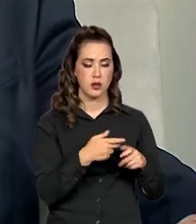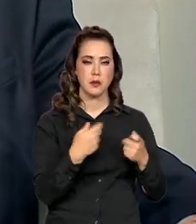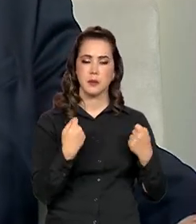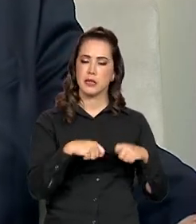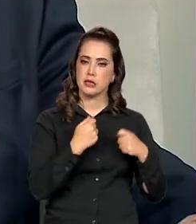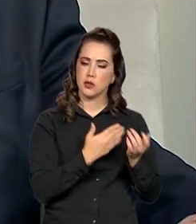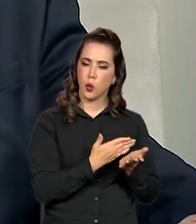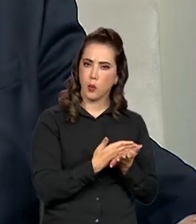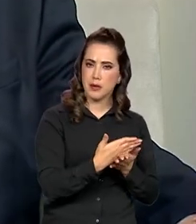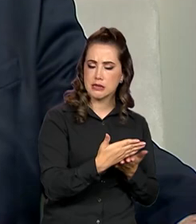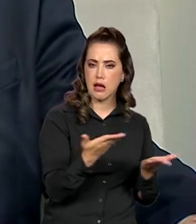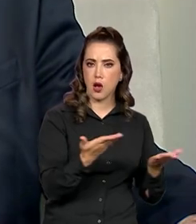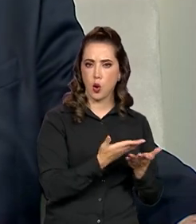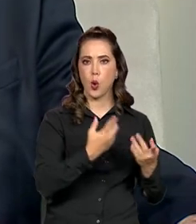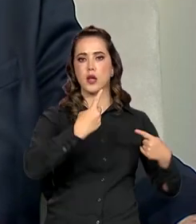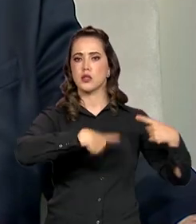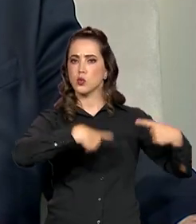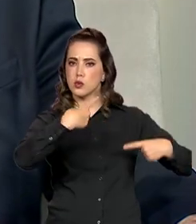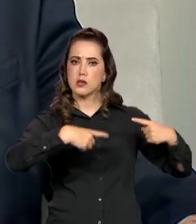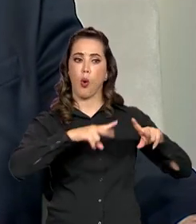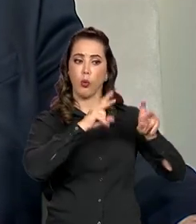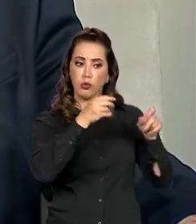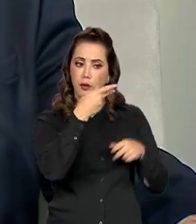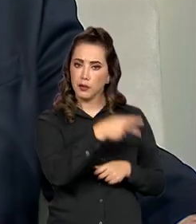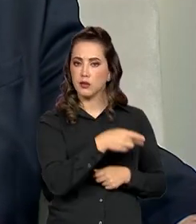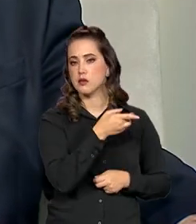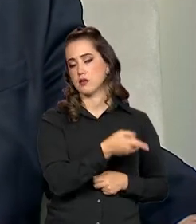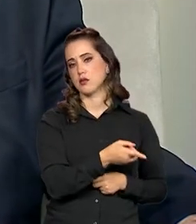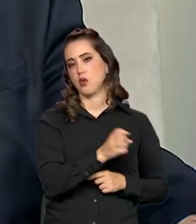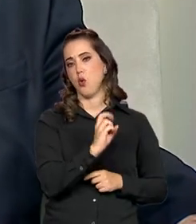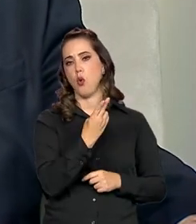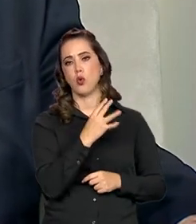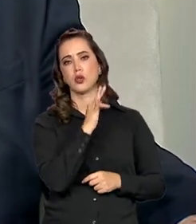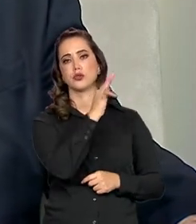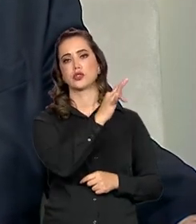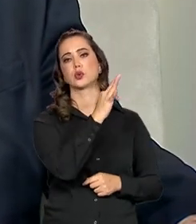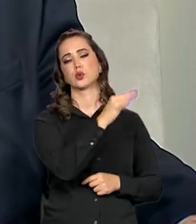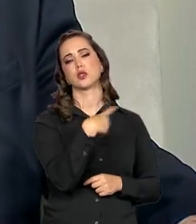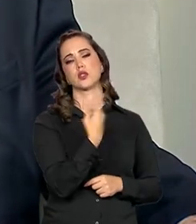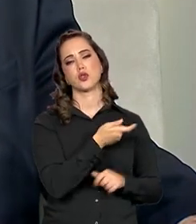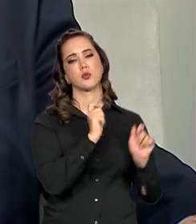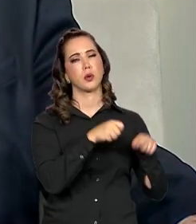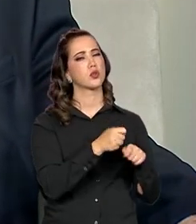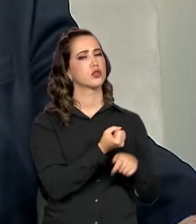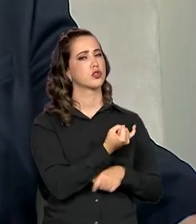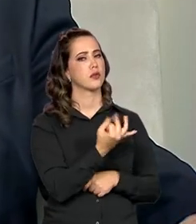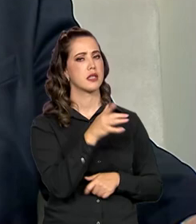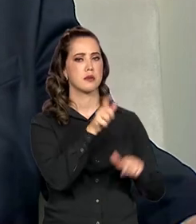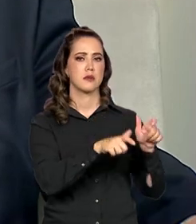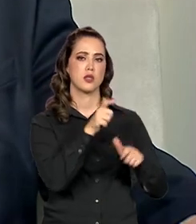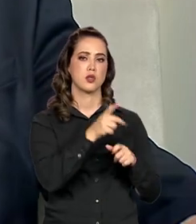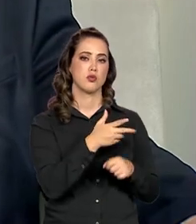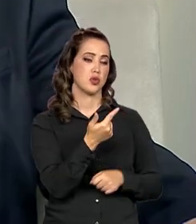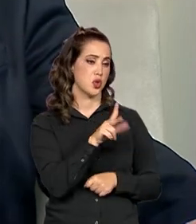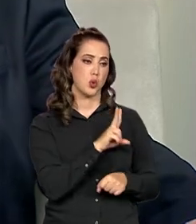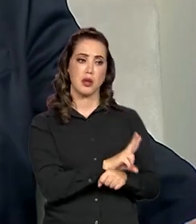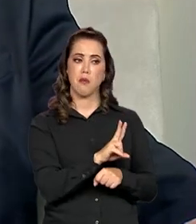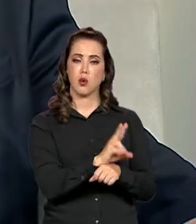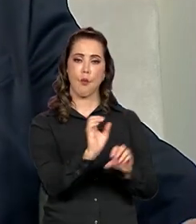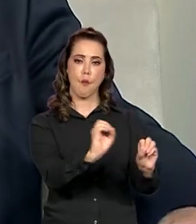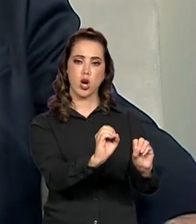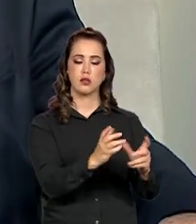seja introduzido nas negociações coletivas, senão no tempo nós podemos ter muita gente desprotegida